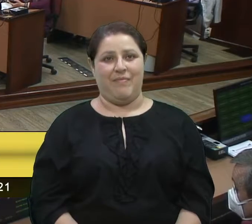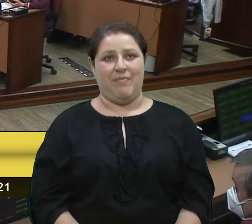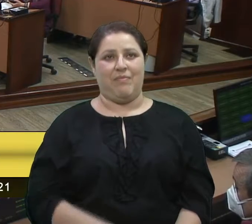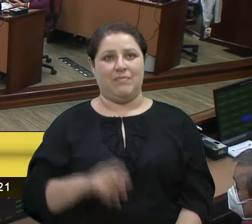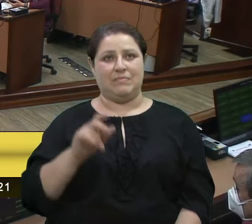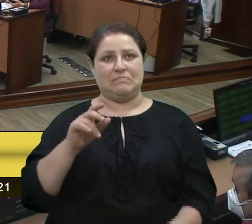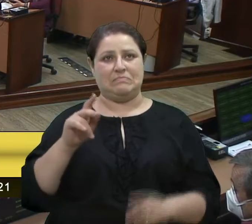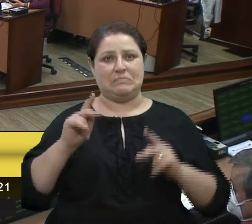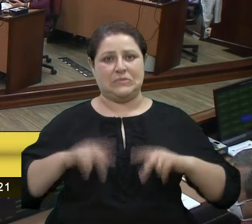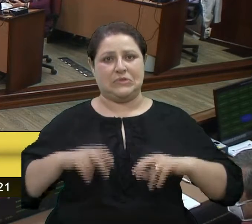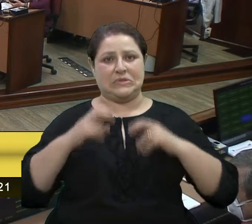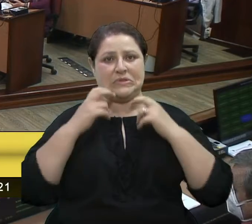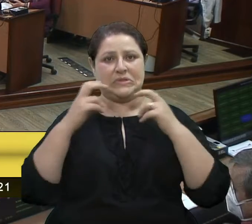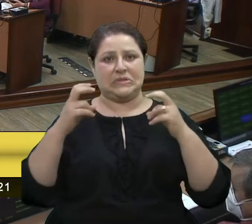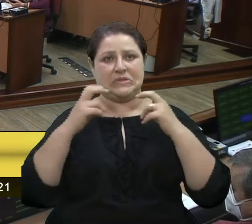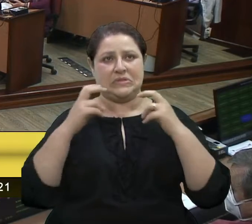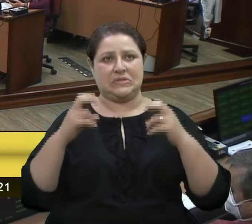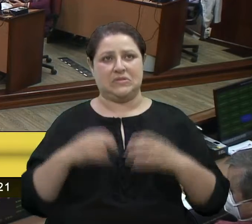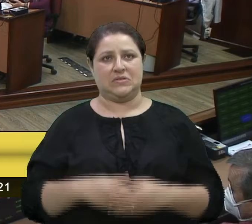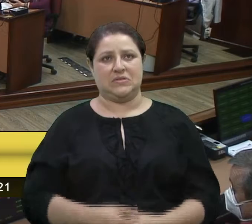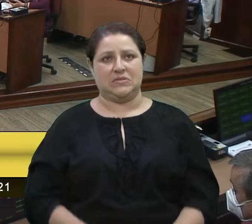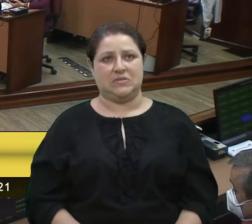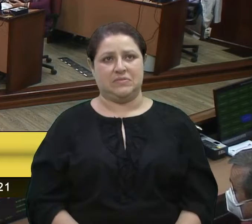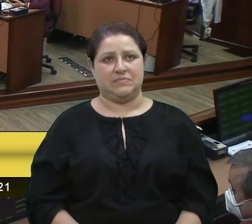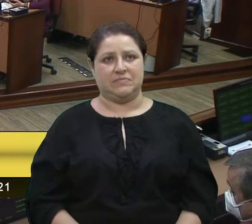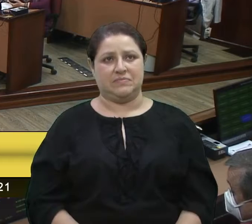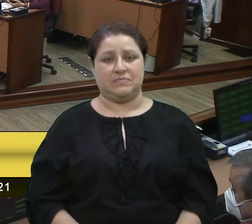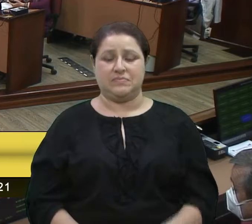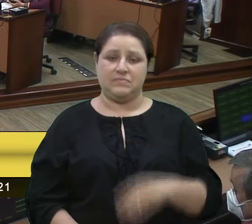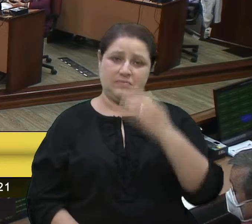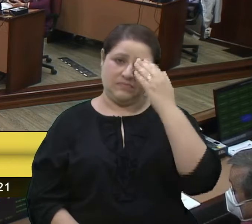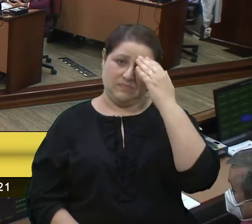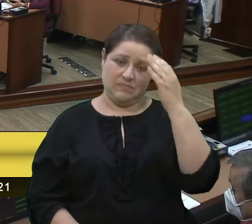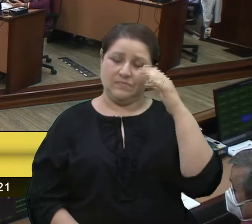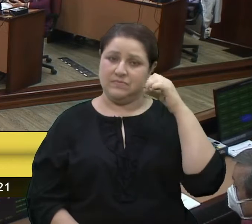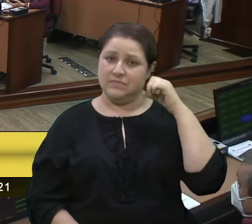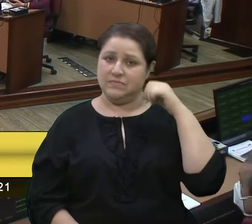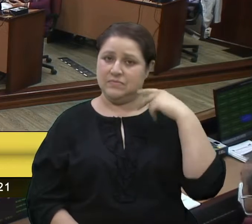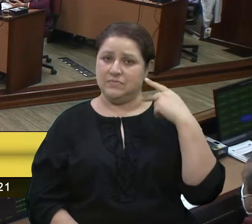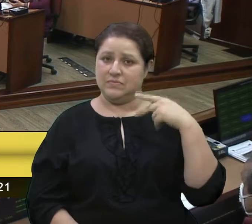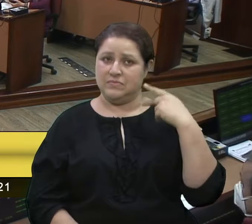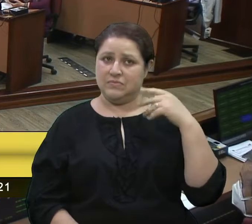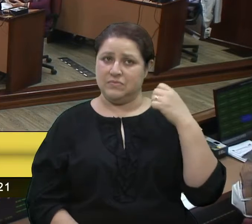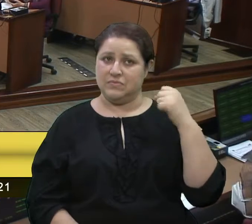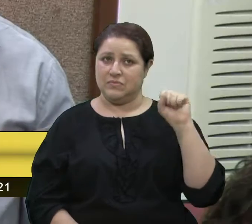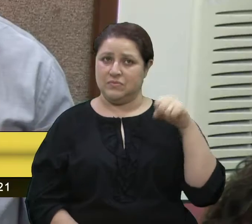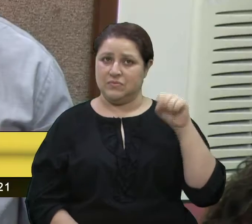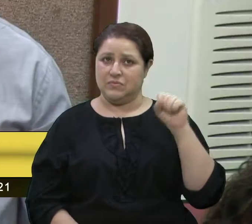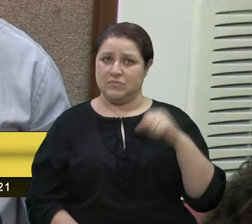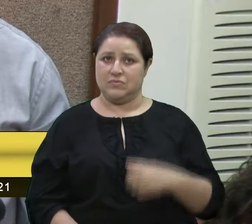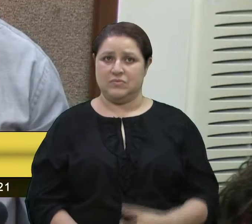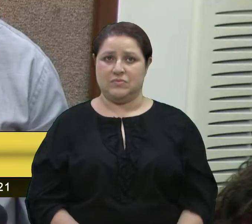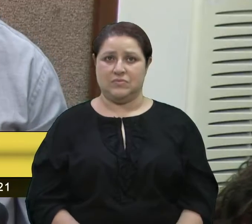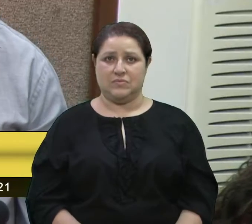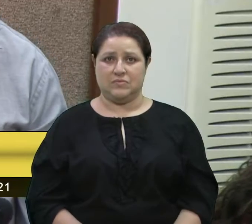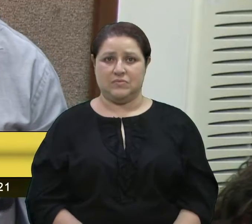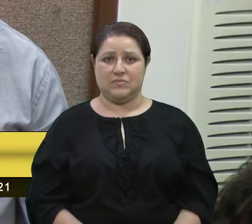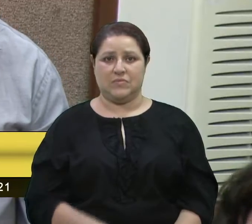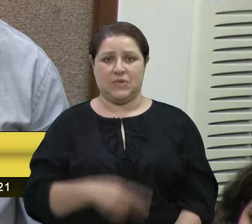Obrigado, vereador Xuxa. Isso que o senhor falou, vereador Xuxa. Vereador Renato, o senhor presidente...